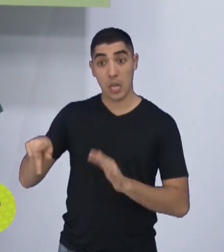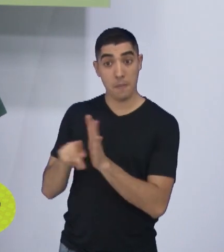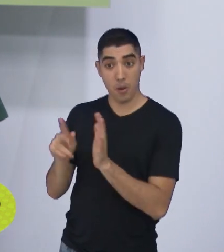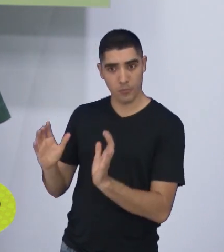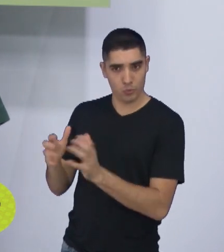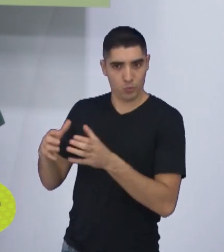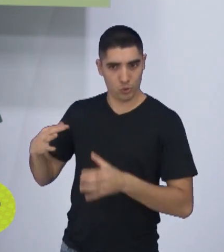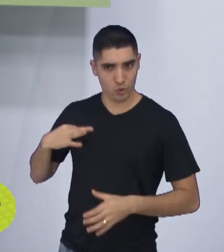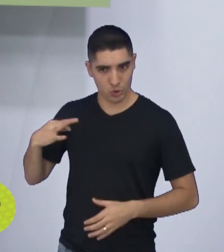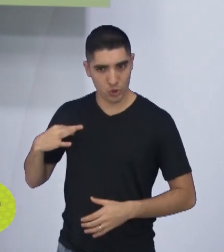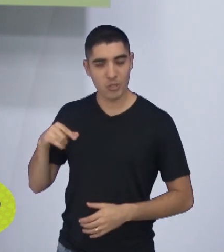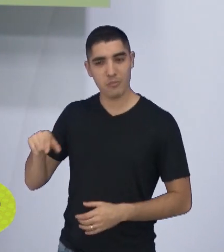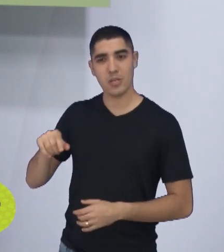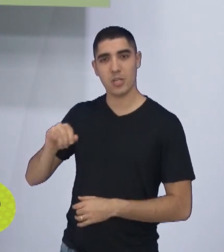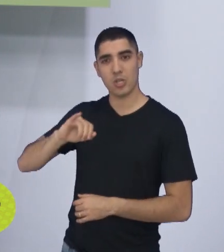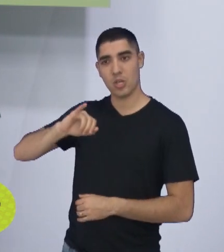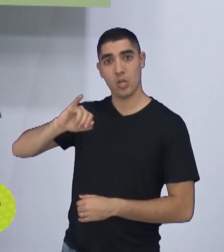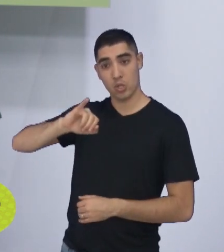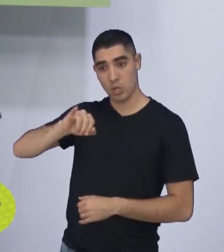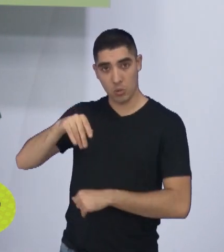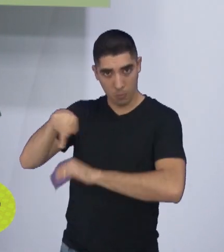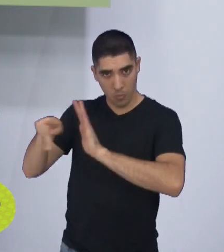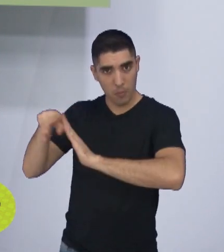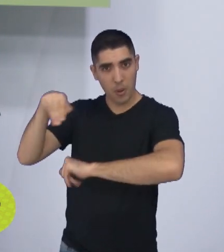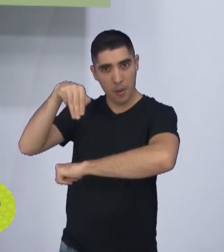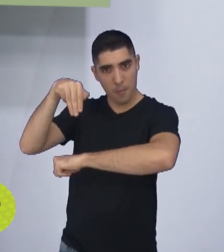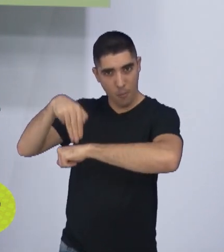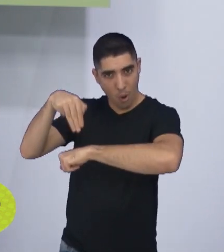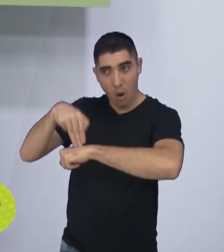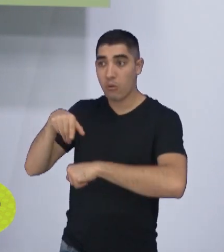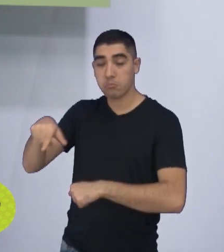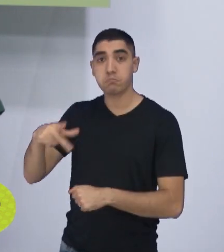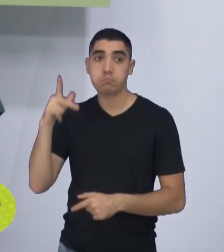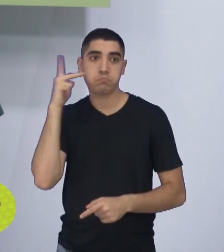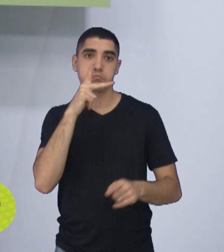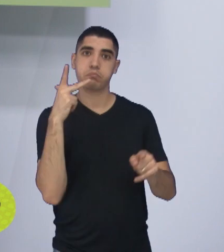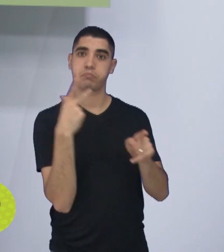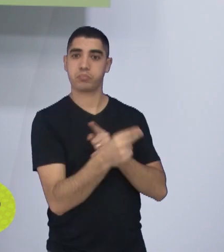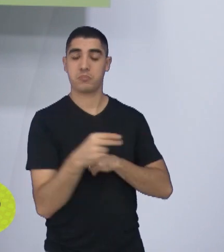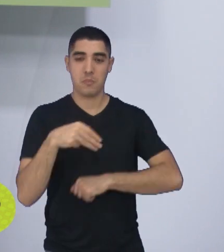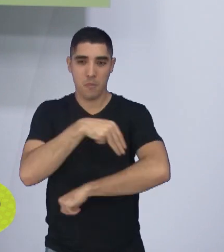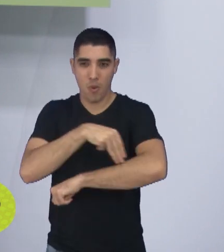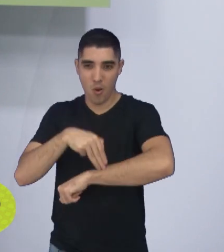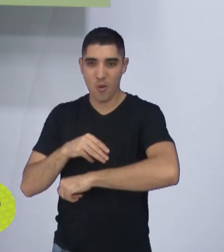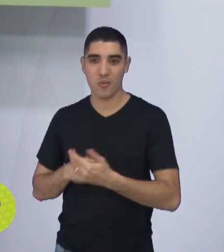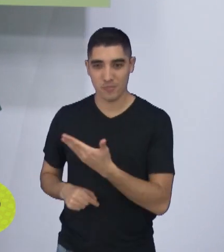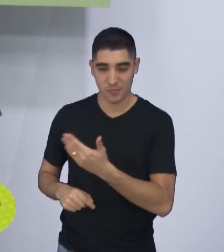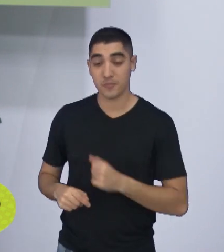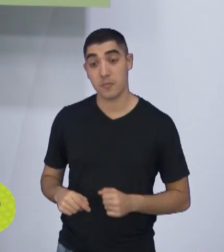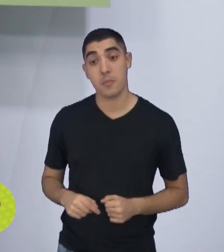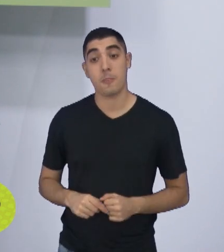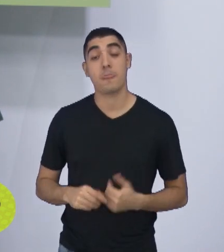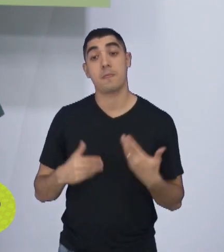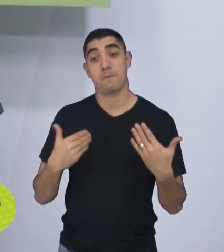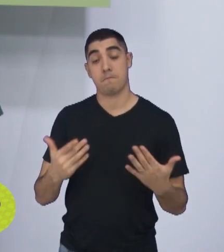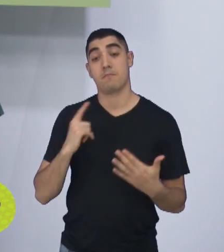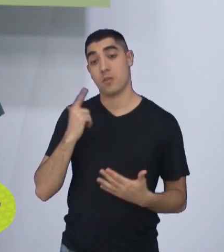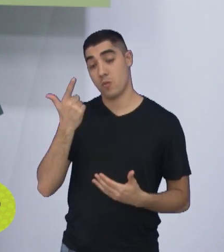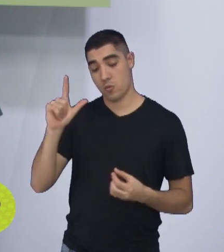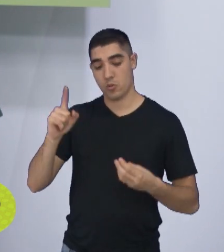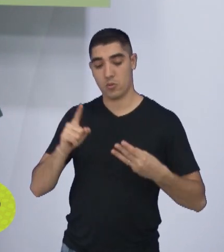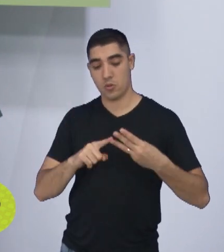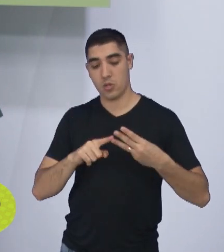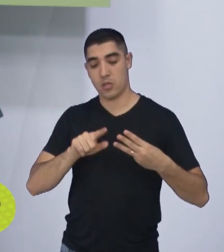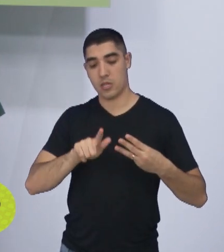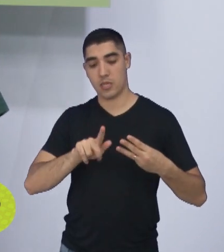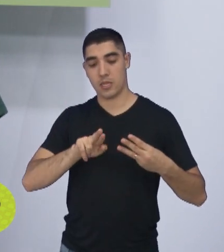era bom, e levou até a semifinal do Campeonato Paulista, é um bom nome, são os dois principais nomes aí, tem outros aí, o Guilherme e o